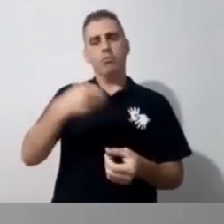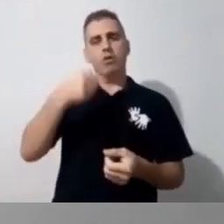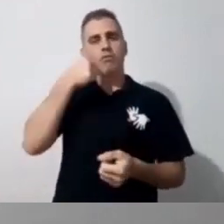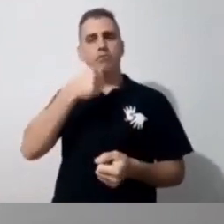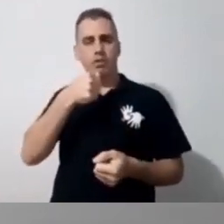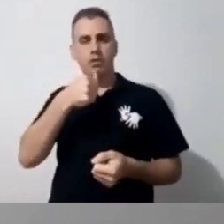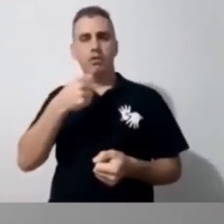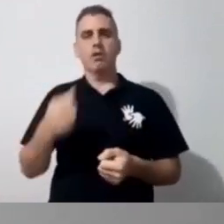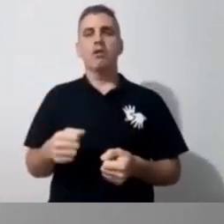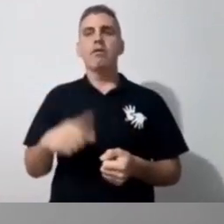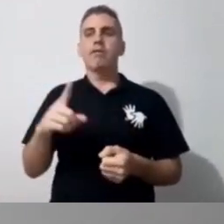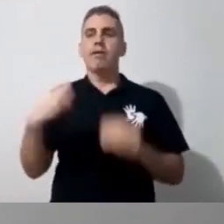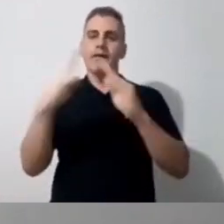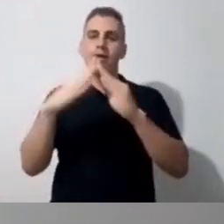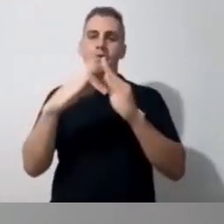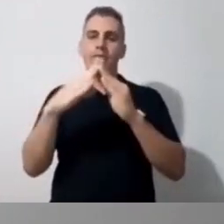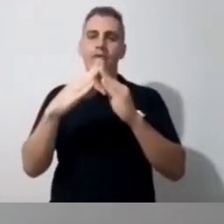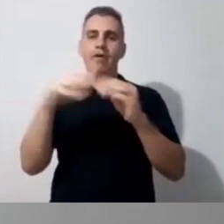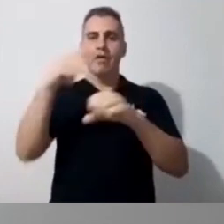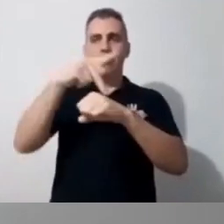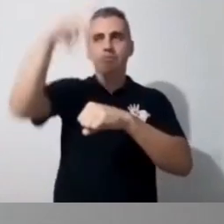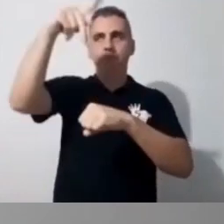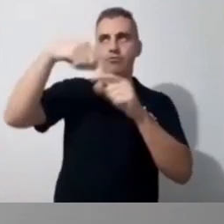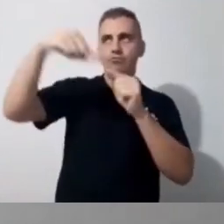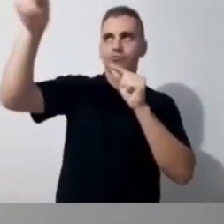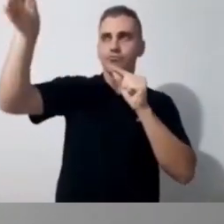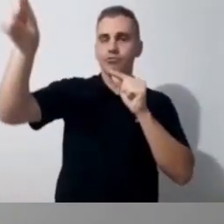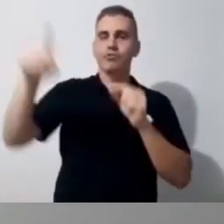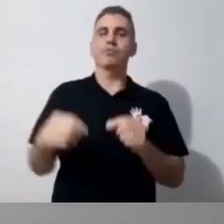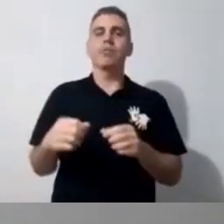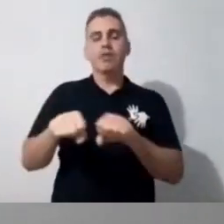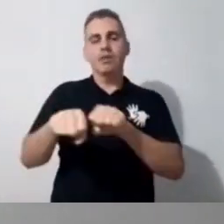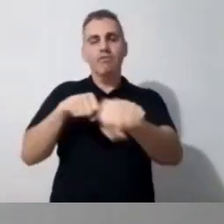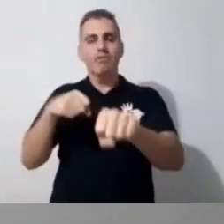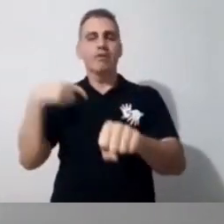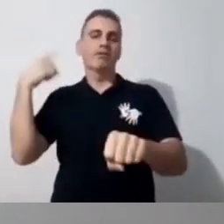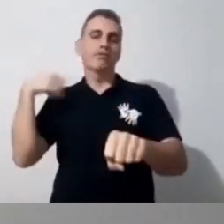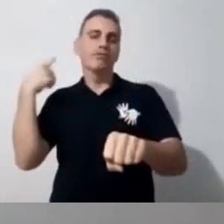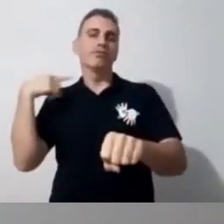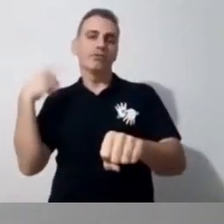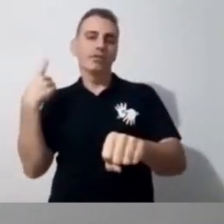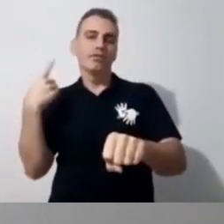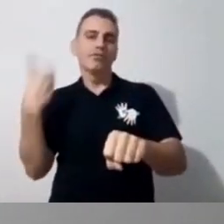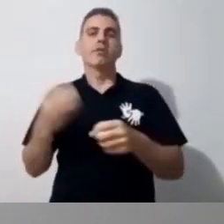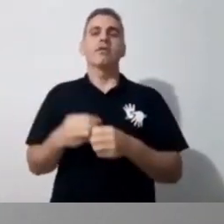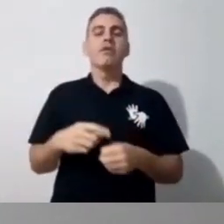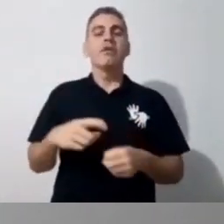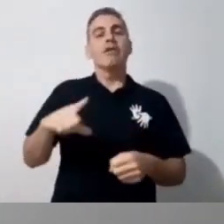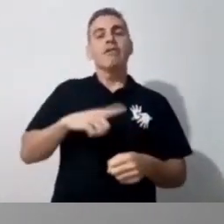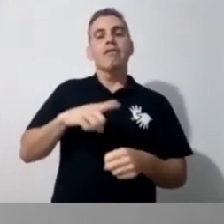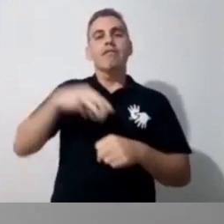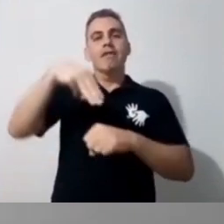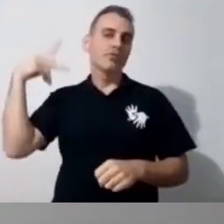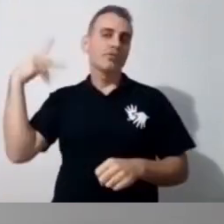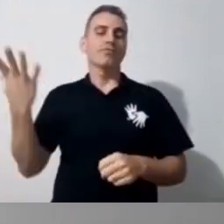mora em Portugal, ela se formou em Direito e está cursando o mestrado em Ciências